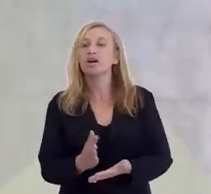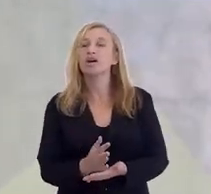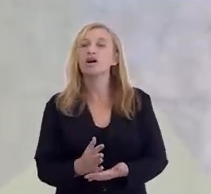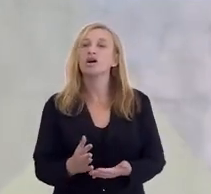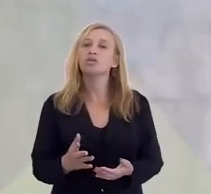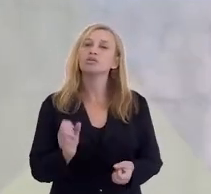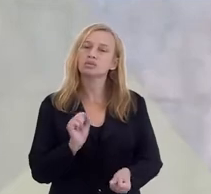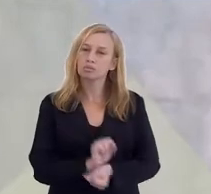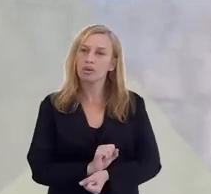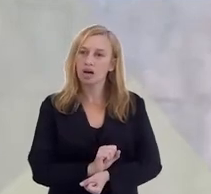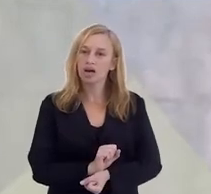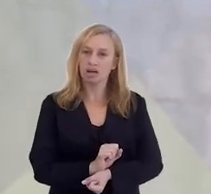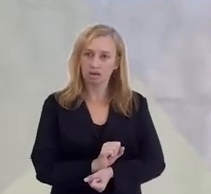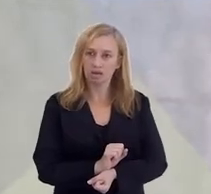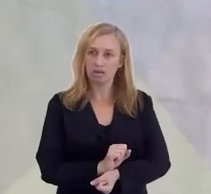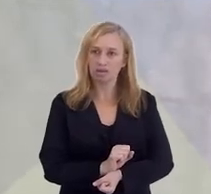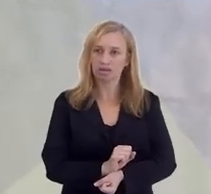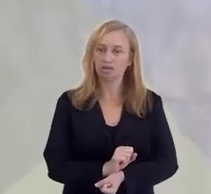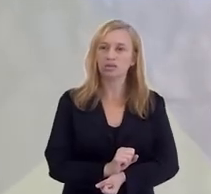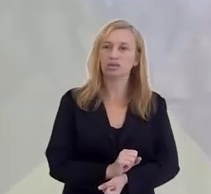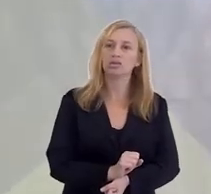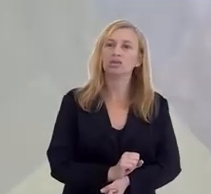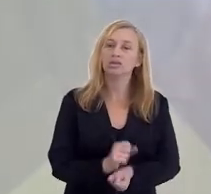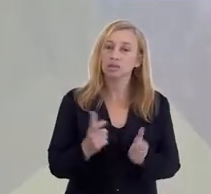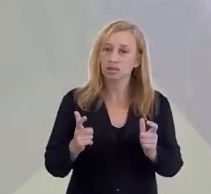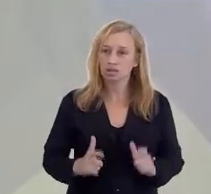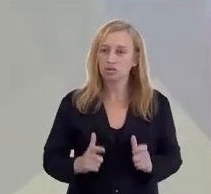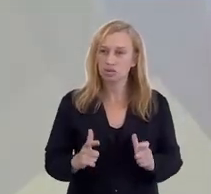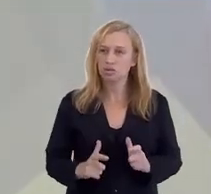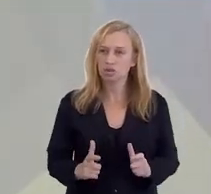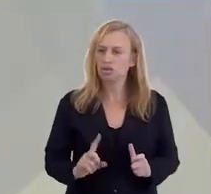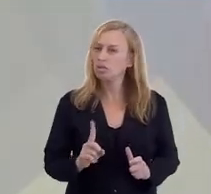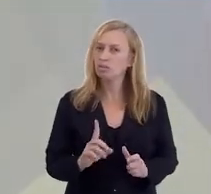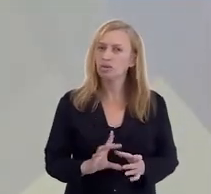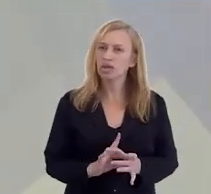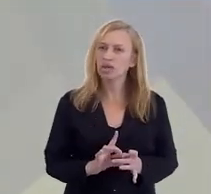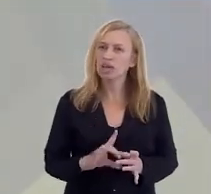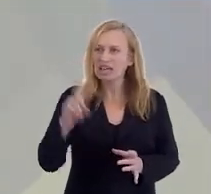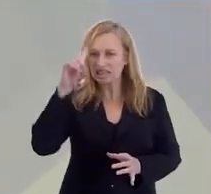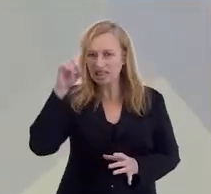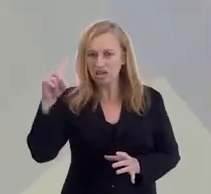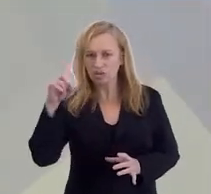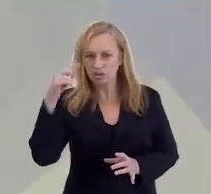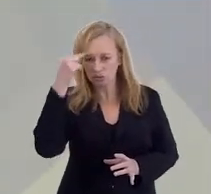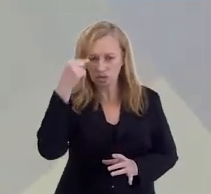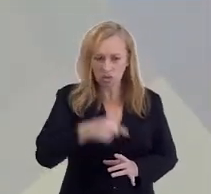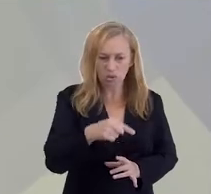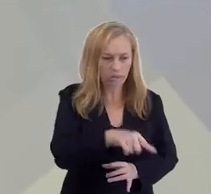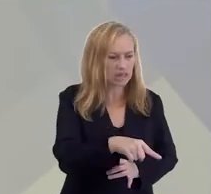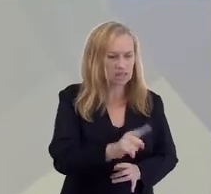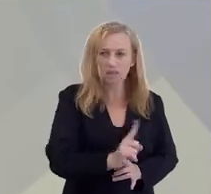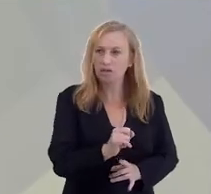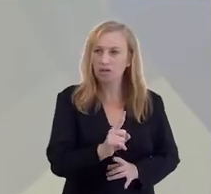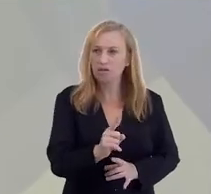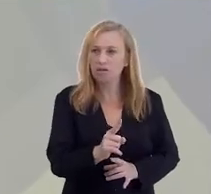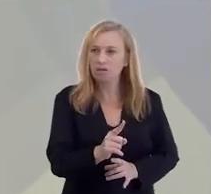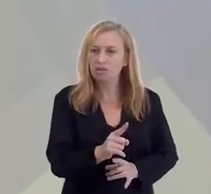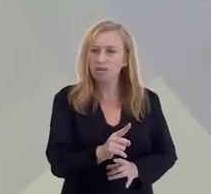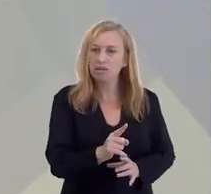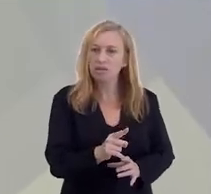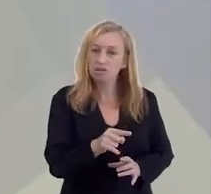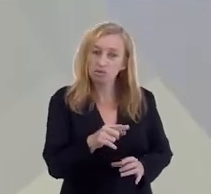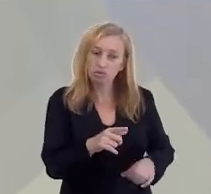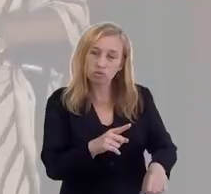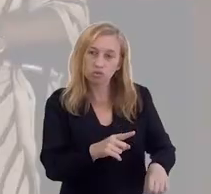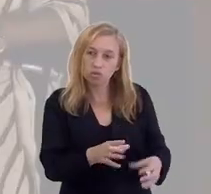muitos param no umbral, desencarnam e ficam nessa região de sombras, não porque Deus colocou ali, é porque eles estão naquela